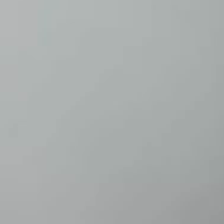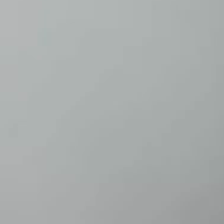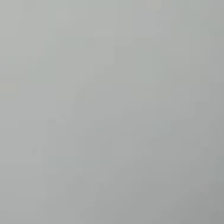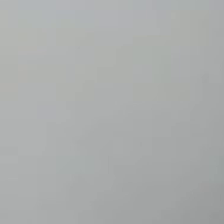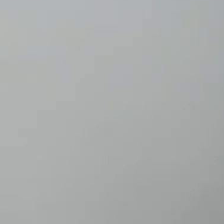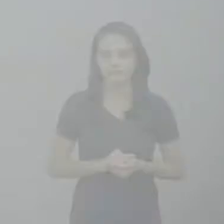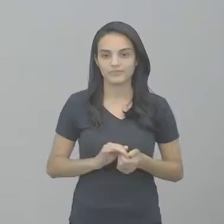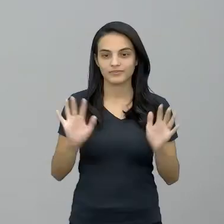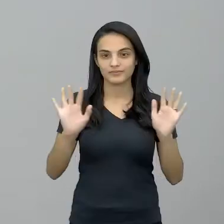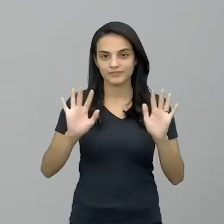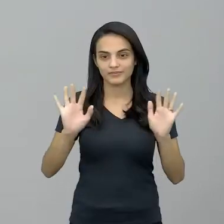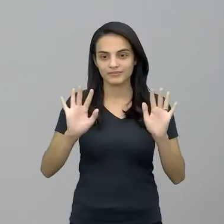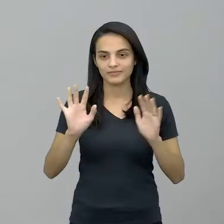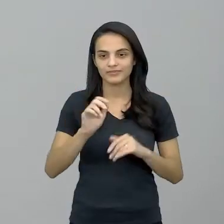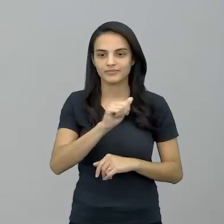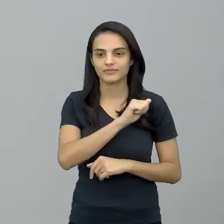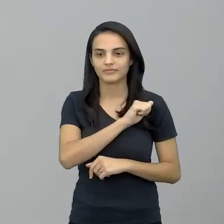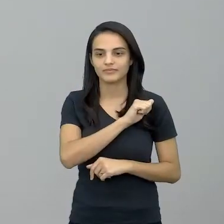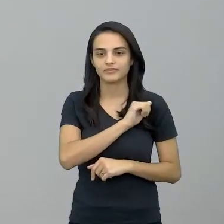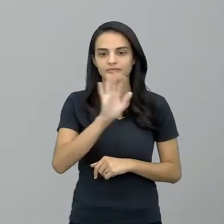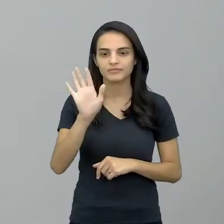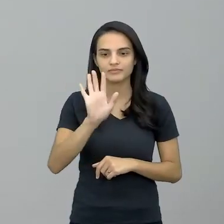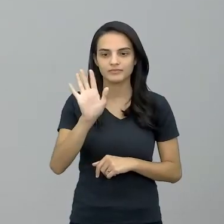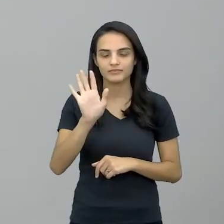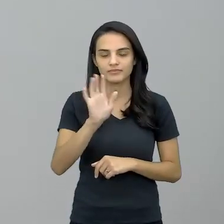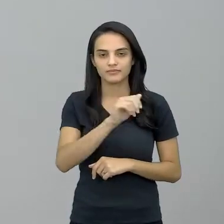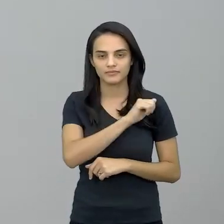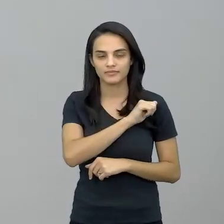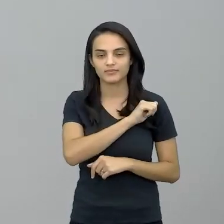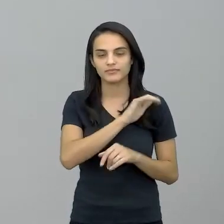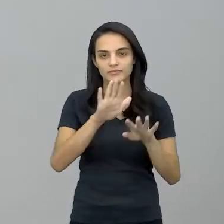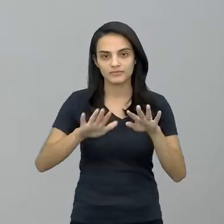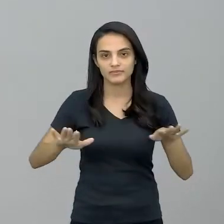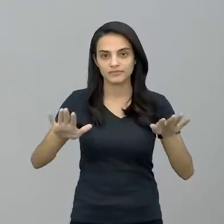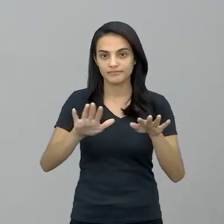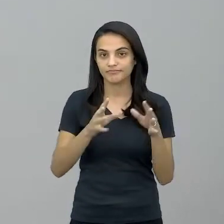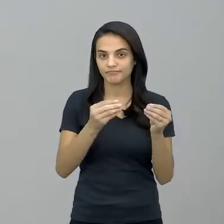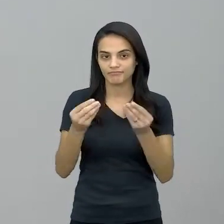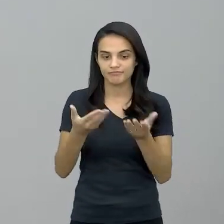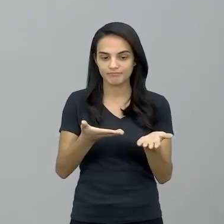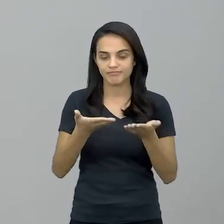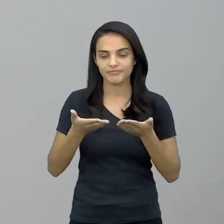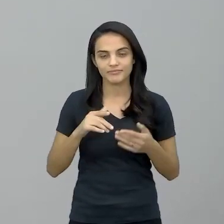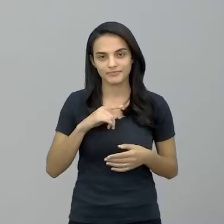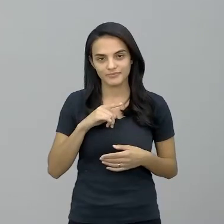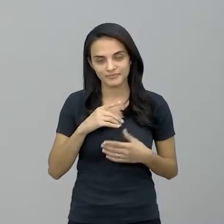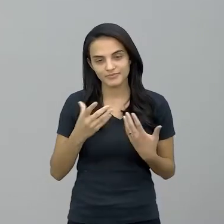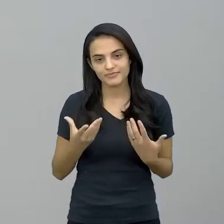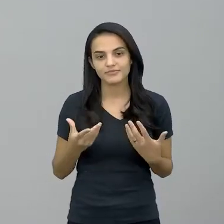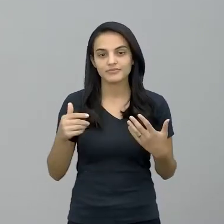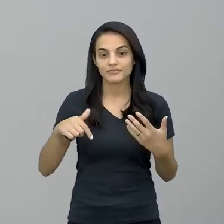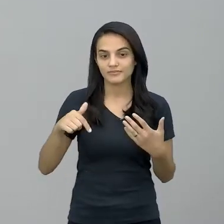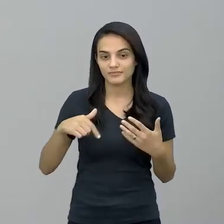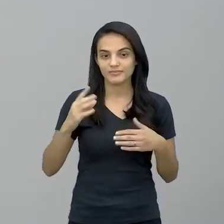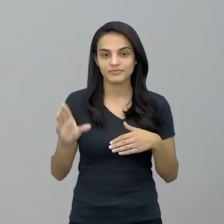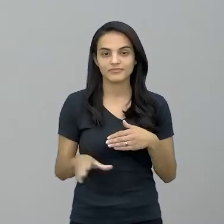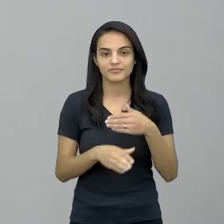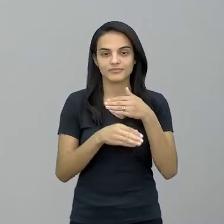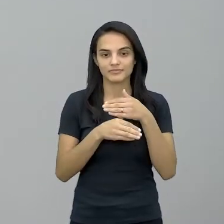Olá alunos, olá estudantes, sejam todos muito bem-vindos ao nosso